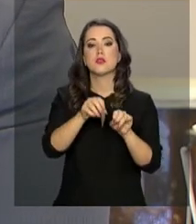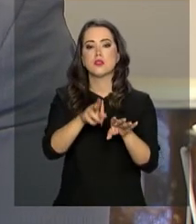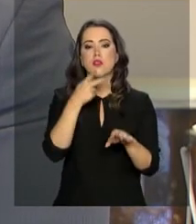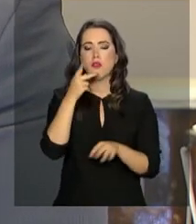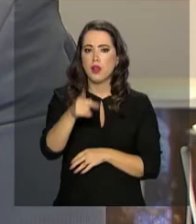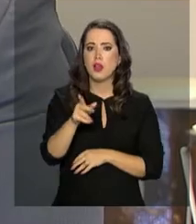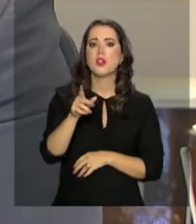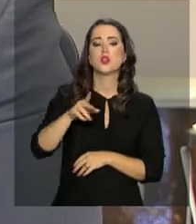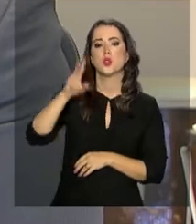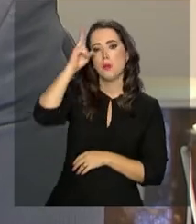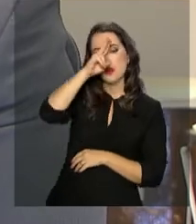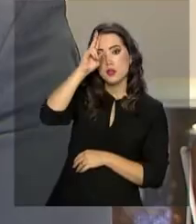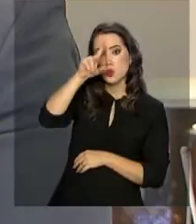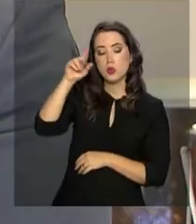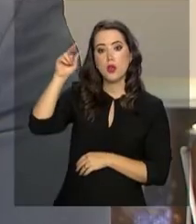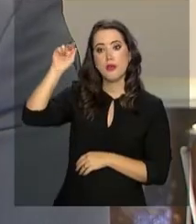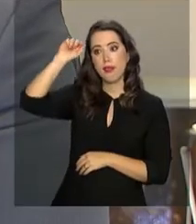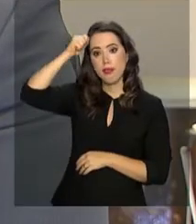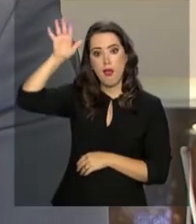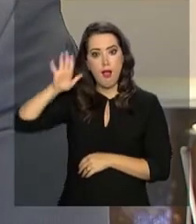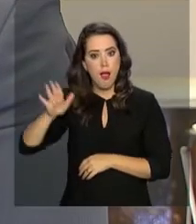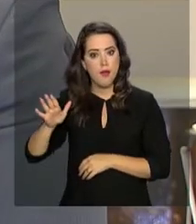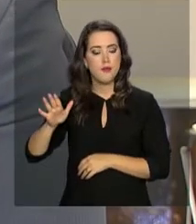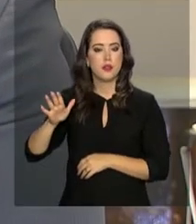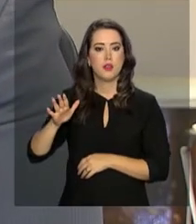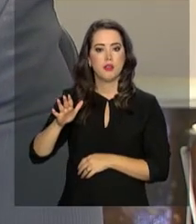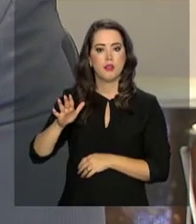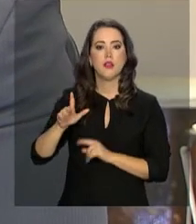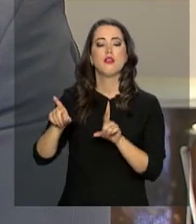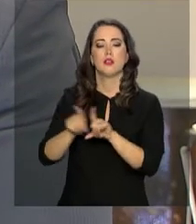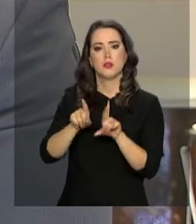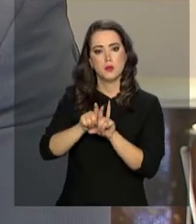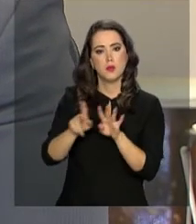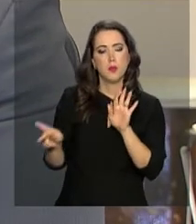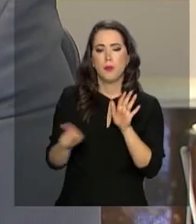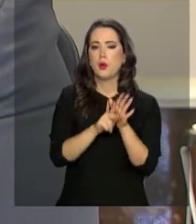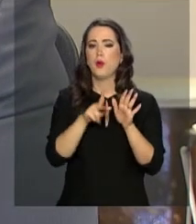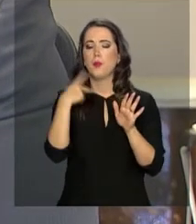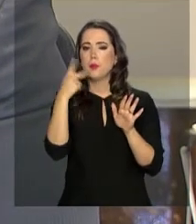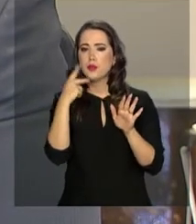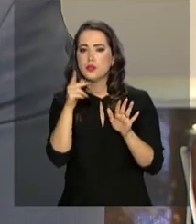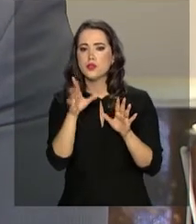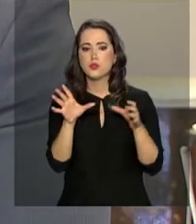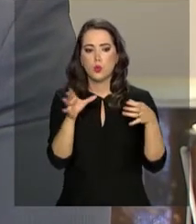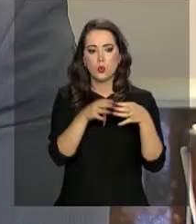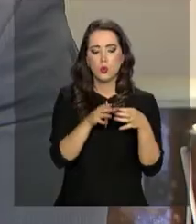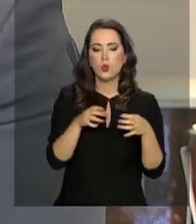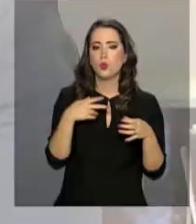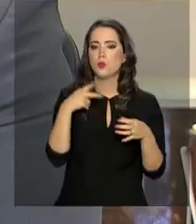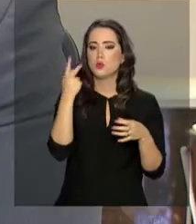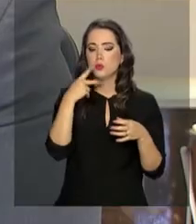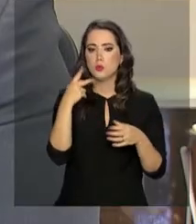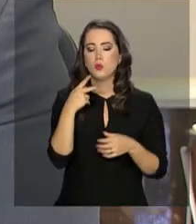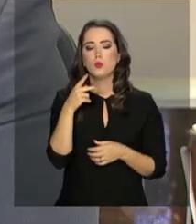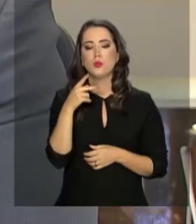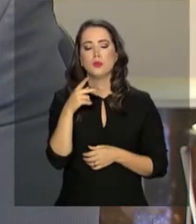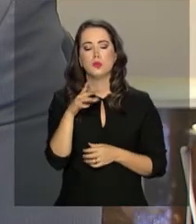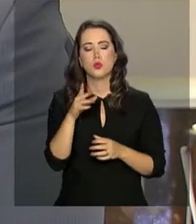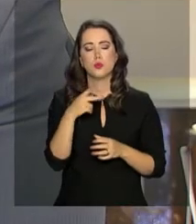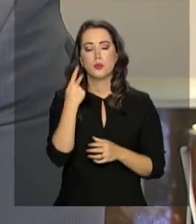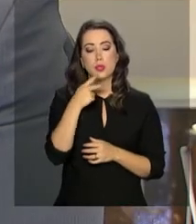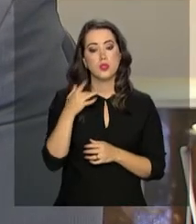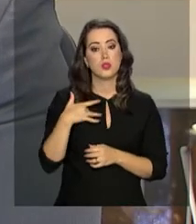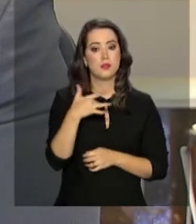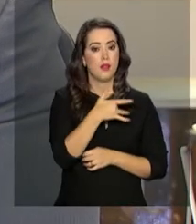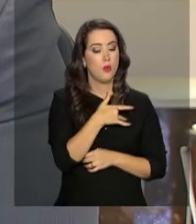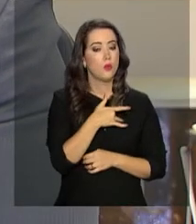história da África e a cultura afro-brasileira. Nós temos a própria implantação do Plano Nacional de Saúde Integral da População Negra. A importância